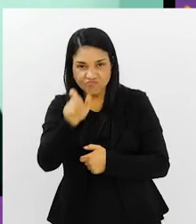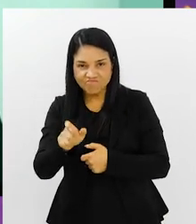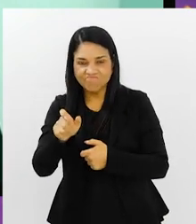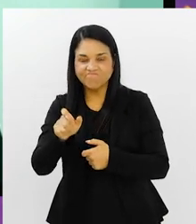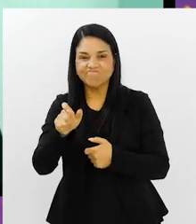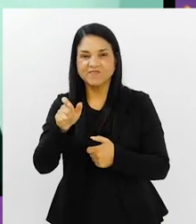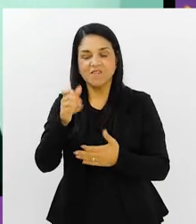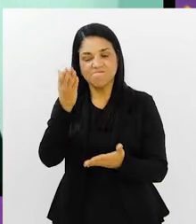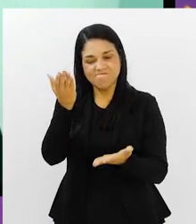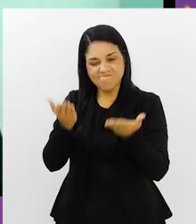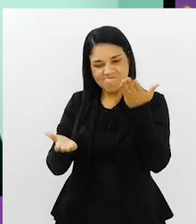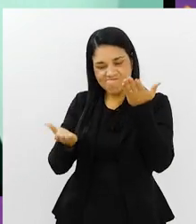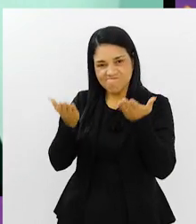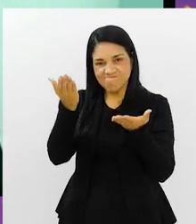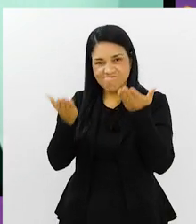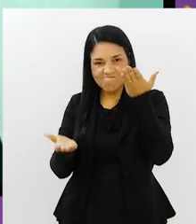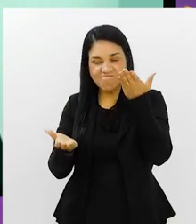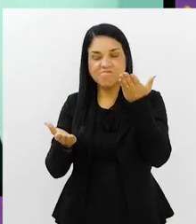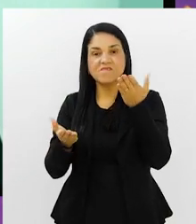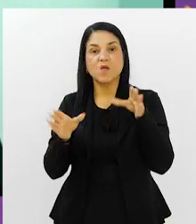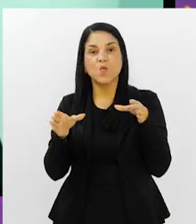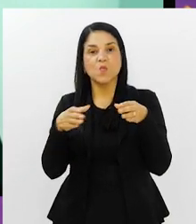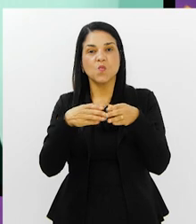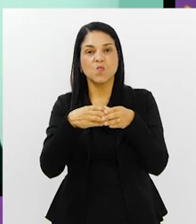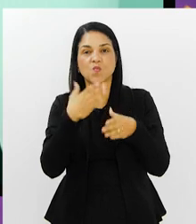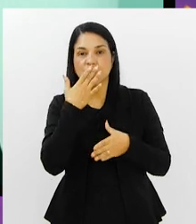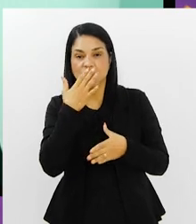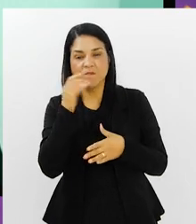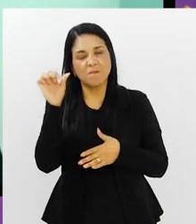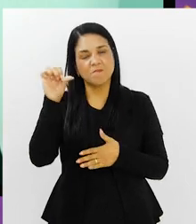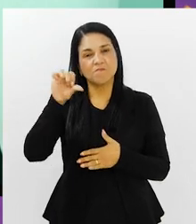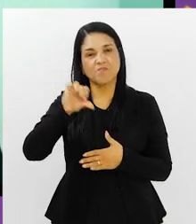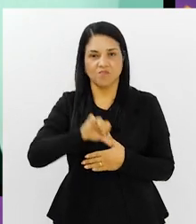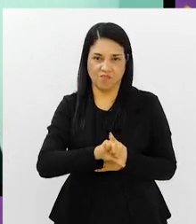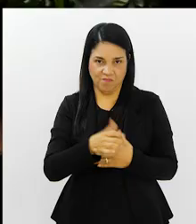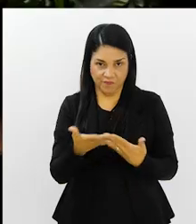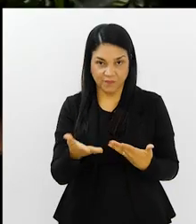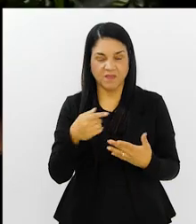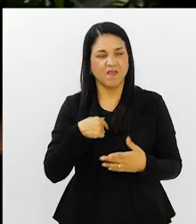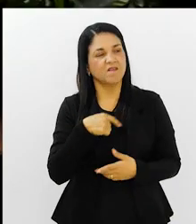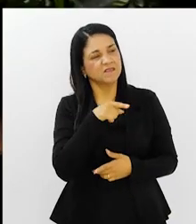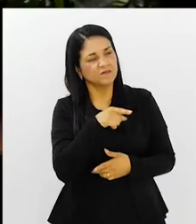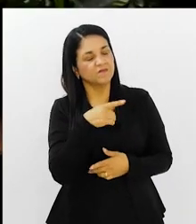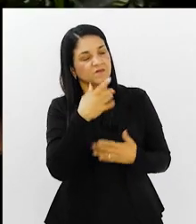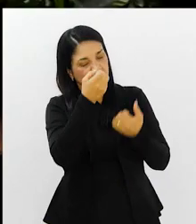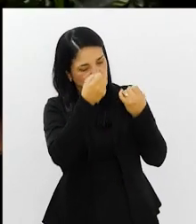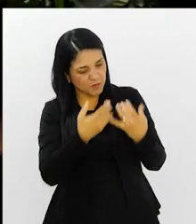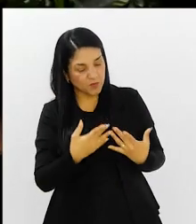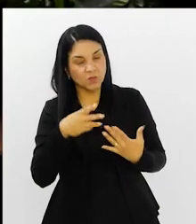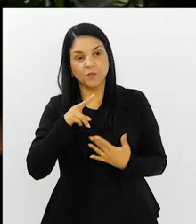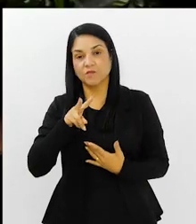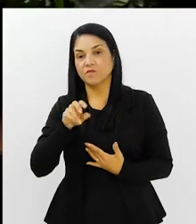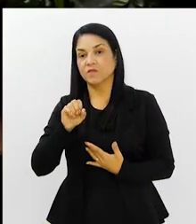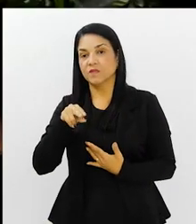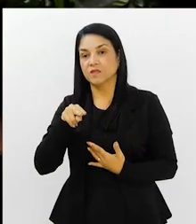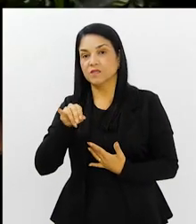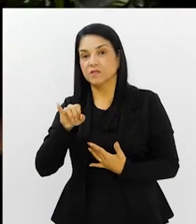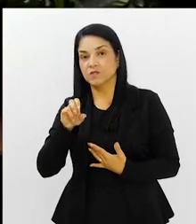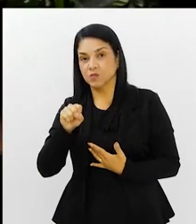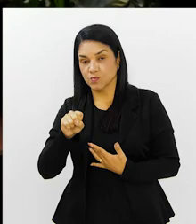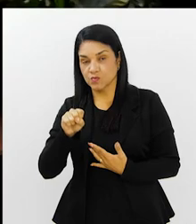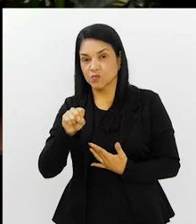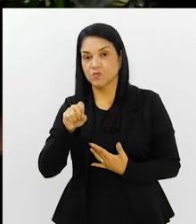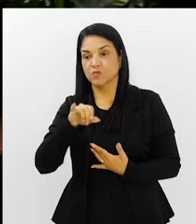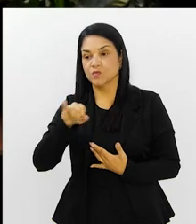é que o Brasil, no caso a sua seleção, está indo de maior a pior, Rui. É, eu... Você falou do Vinícius Júnior e ele chegou a